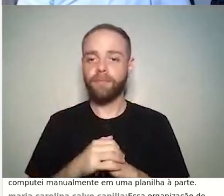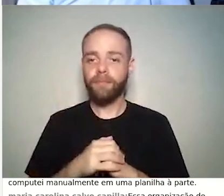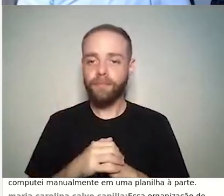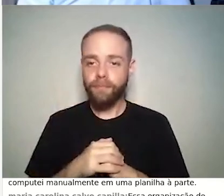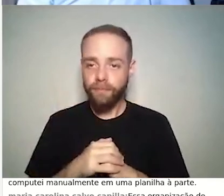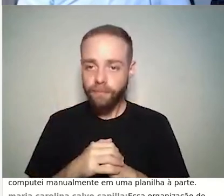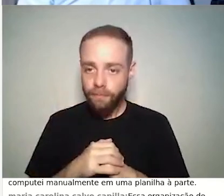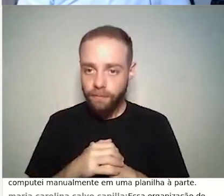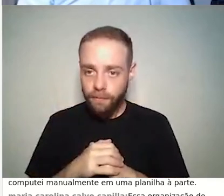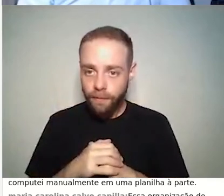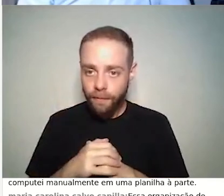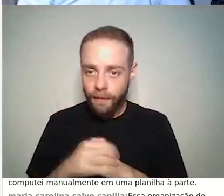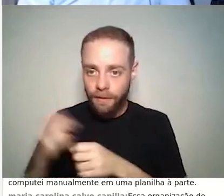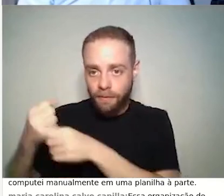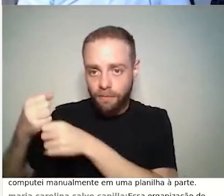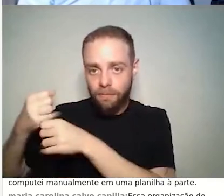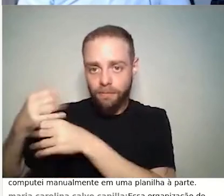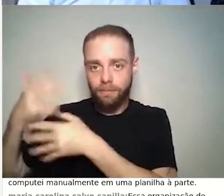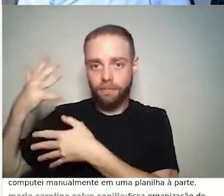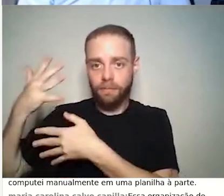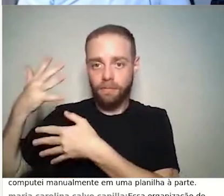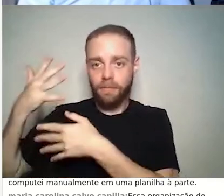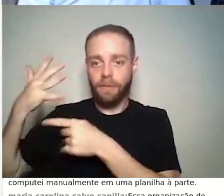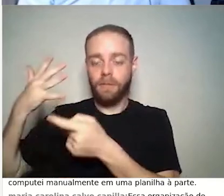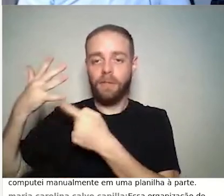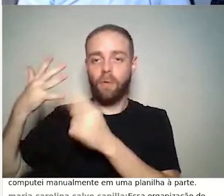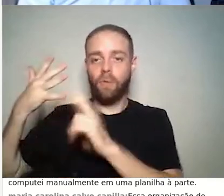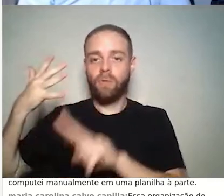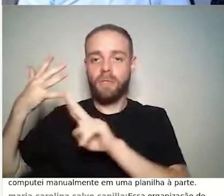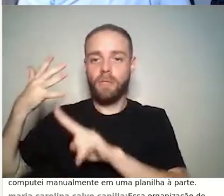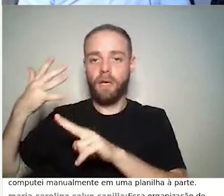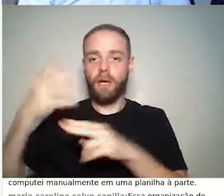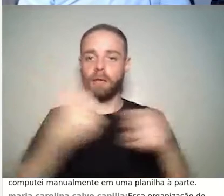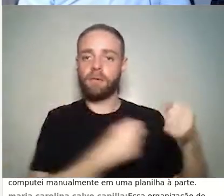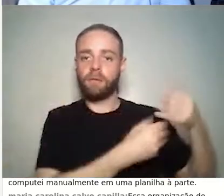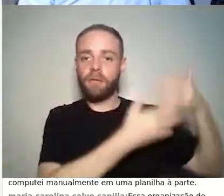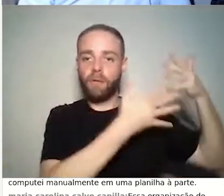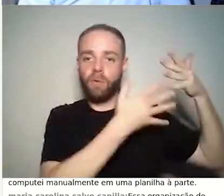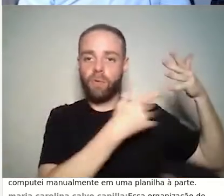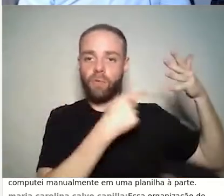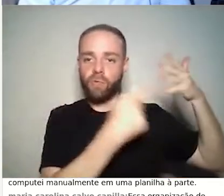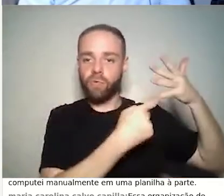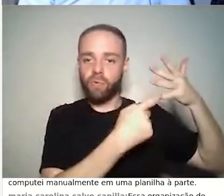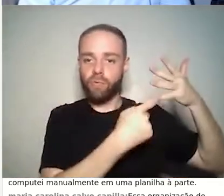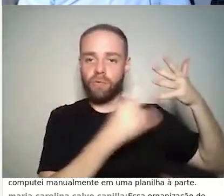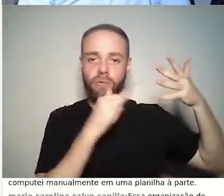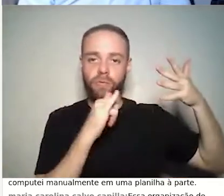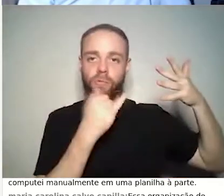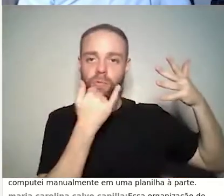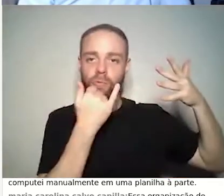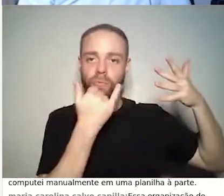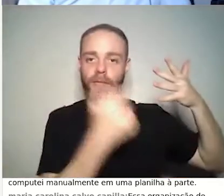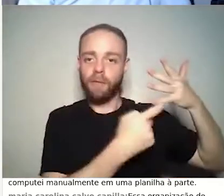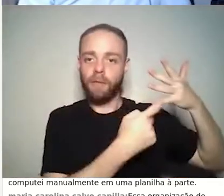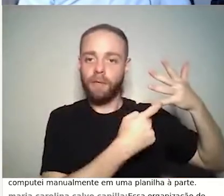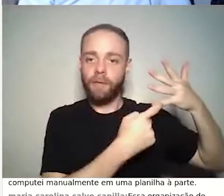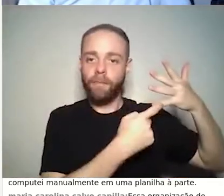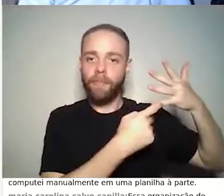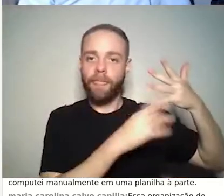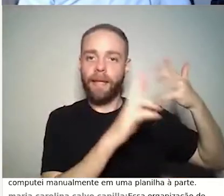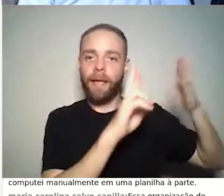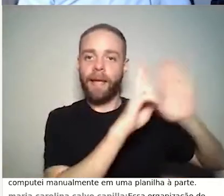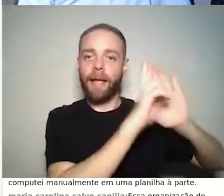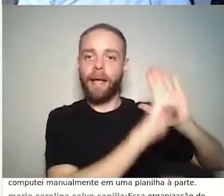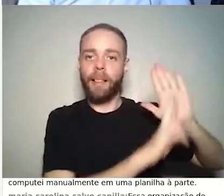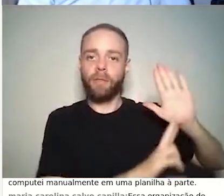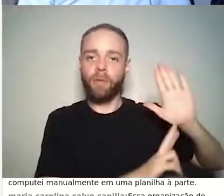se eu voltar aqui e utilizar aquele recurso anterior que eu estava utilizando de relatórios,